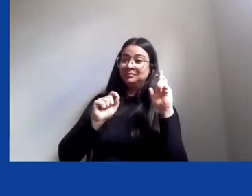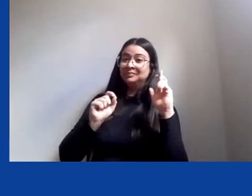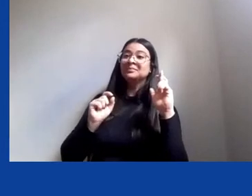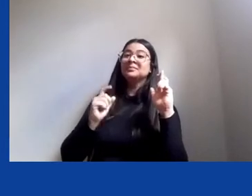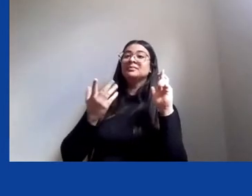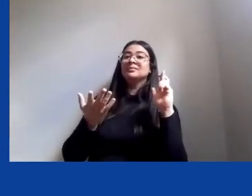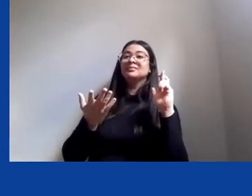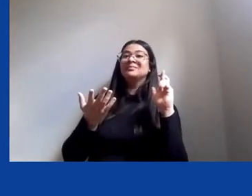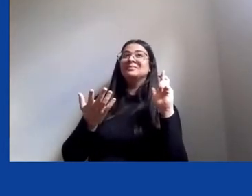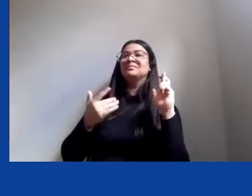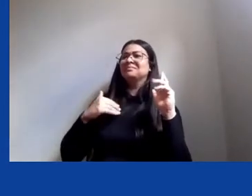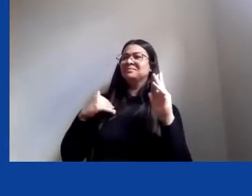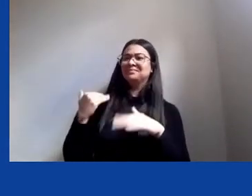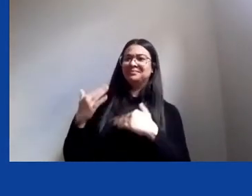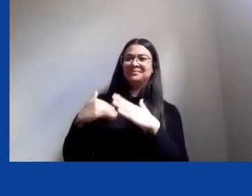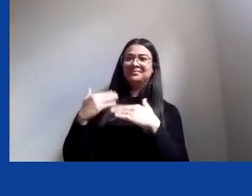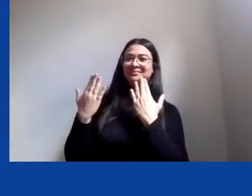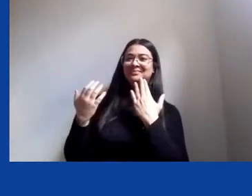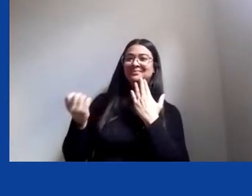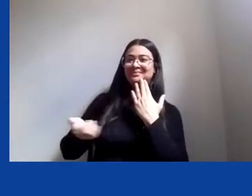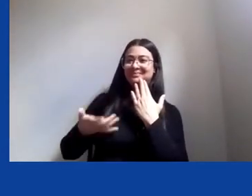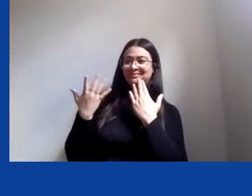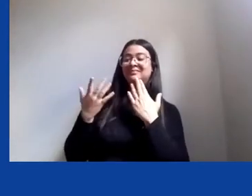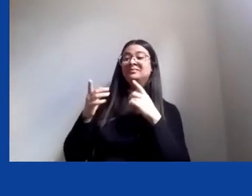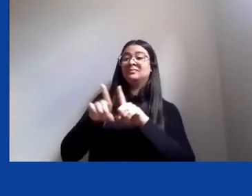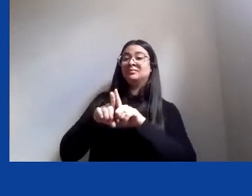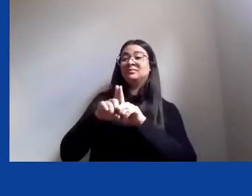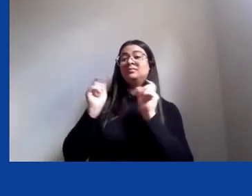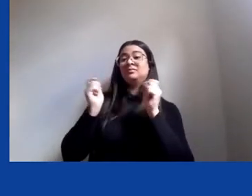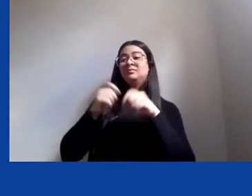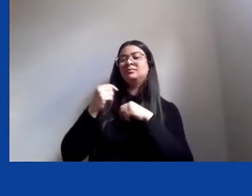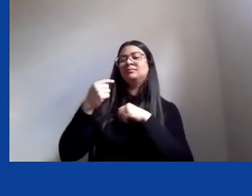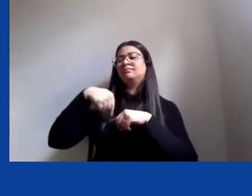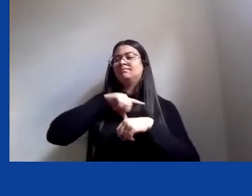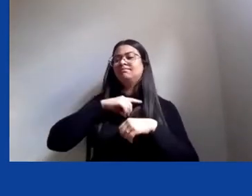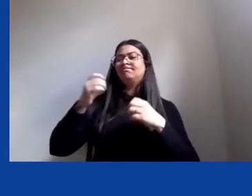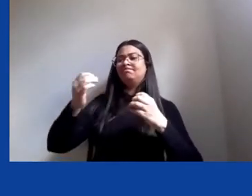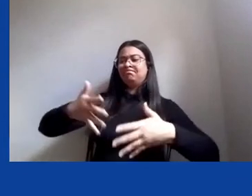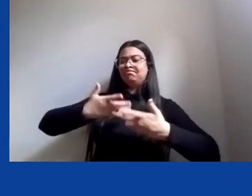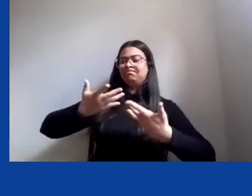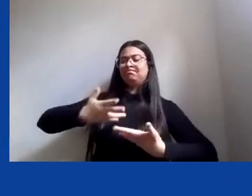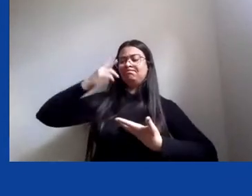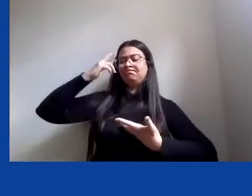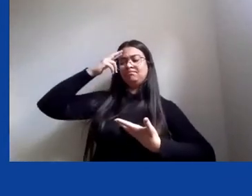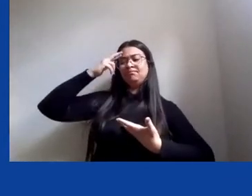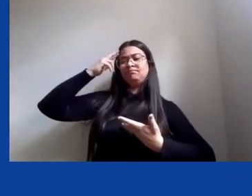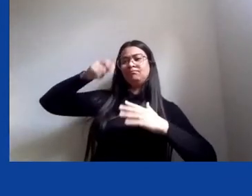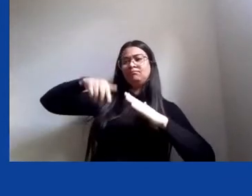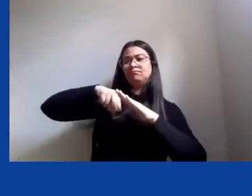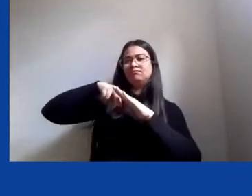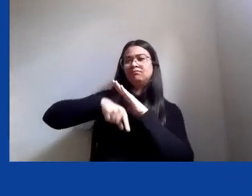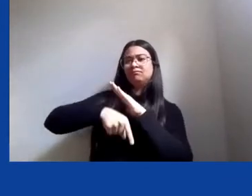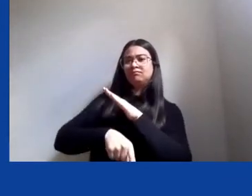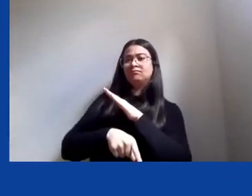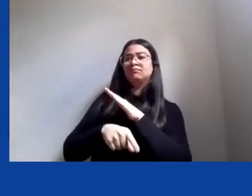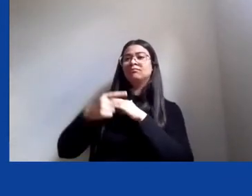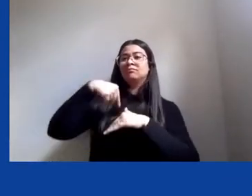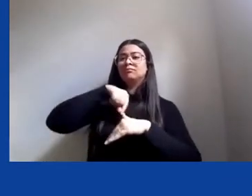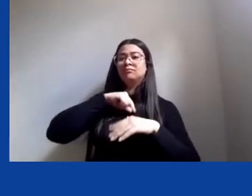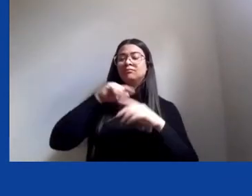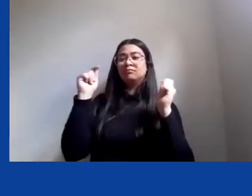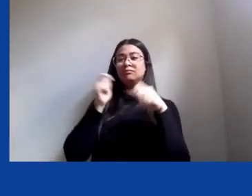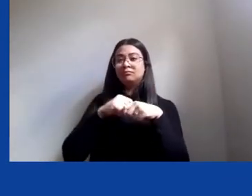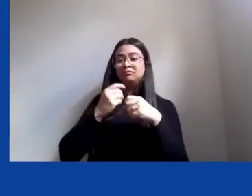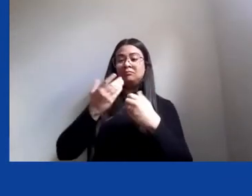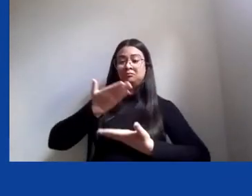bastante produtiva e que nos leve a reflexões um pouco mais aprofundadas do que a gente vem a fazer, vem fazendo